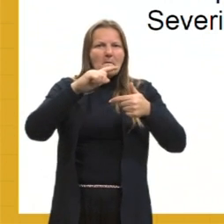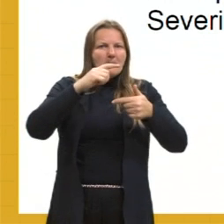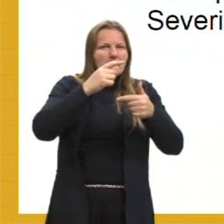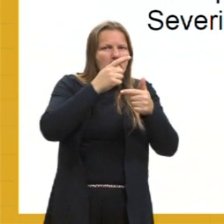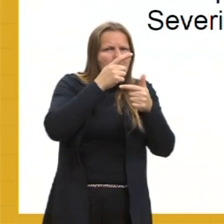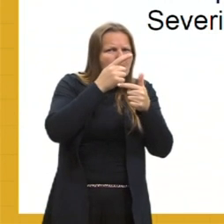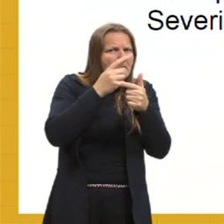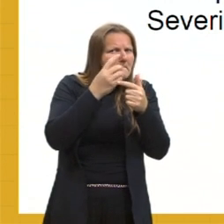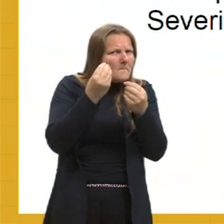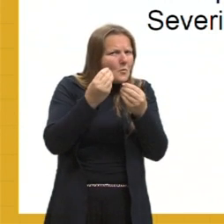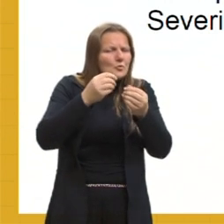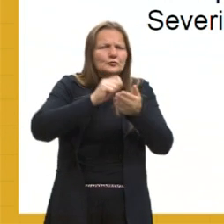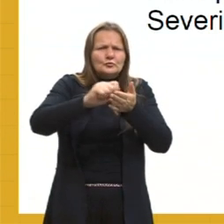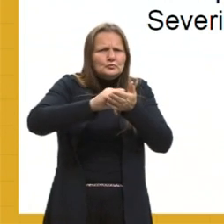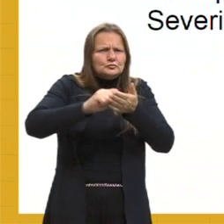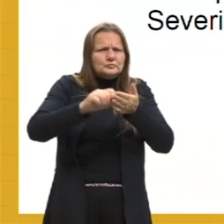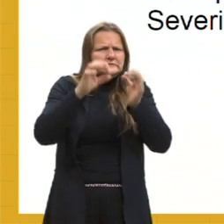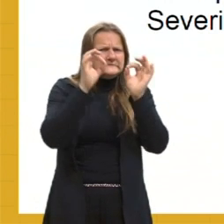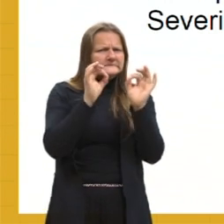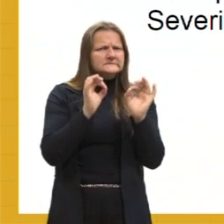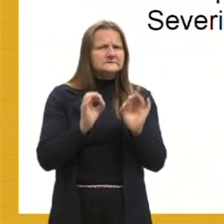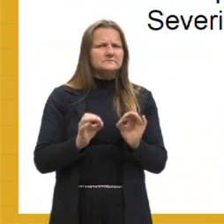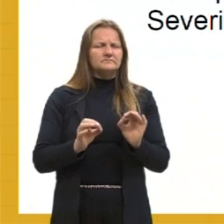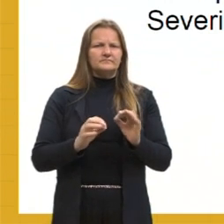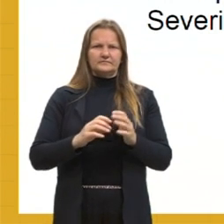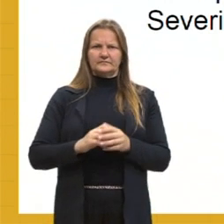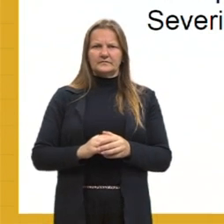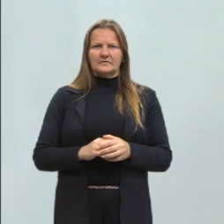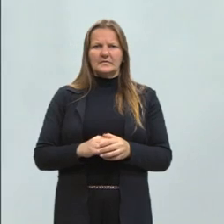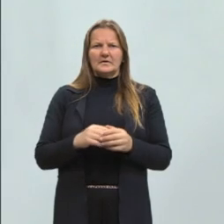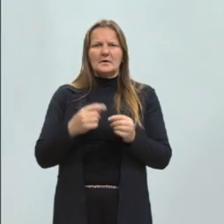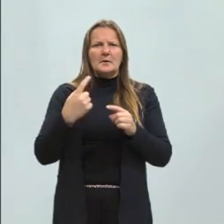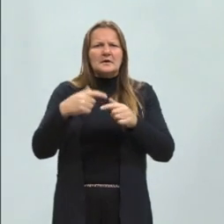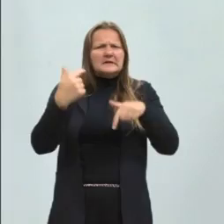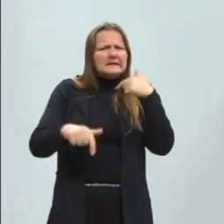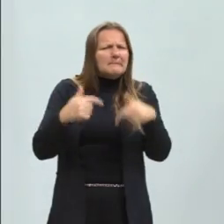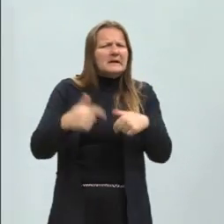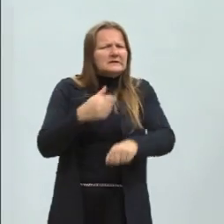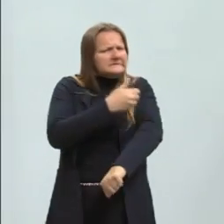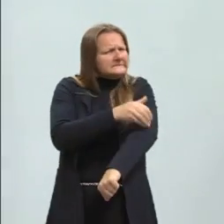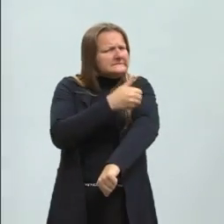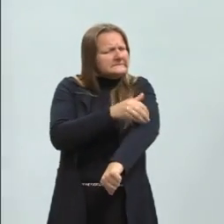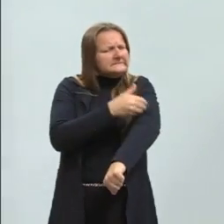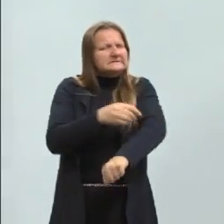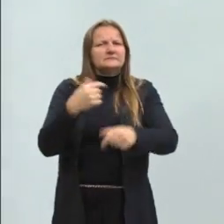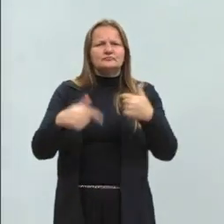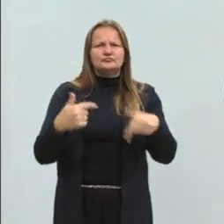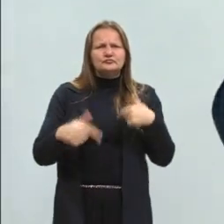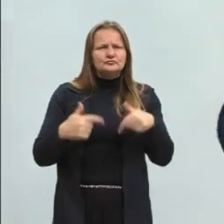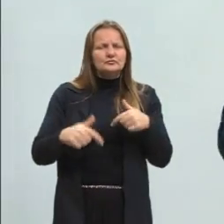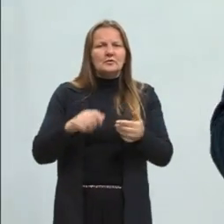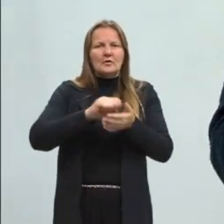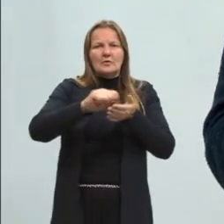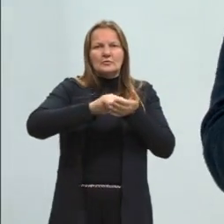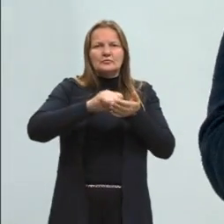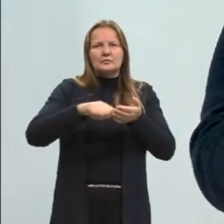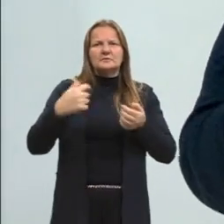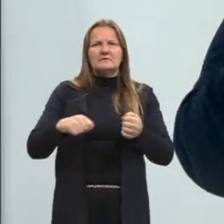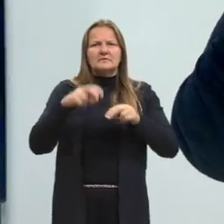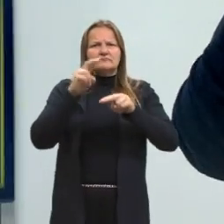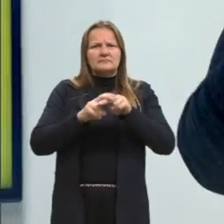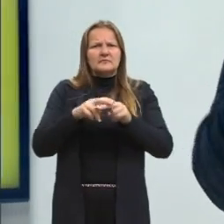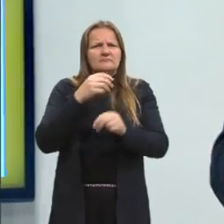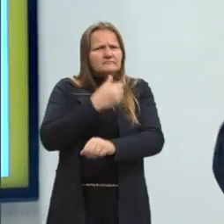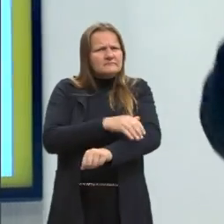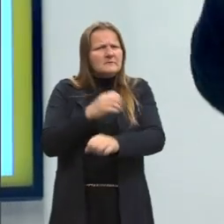João Cabral de Melo Neto, para ele a poesia não era uma inspiração, era um trabalho no qual o autor tem que sentar, ele